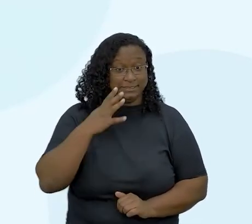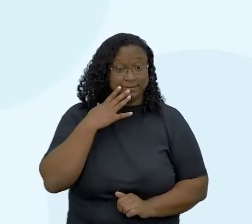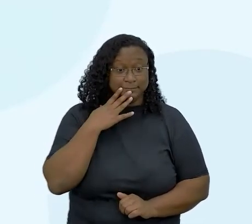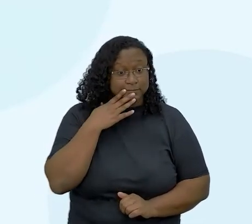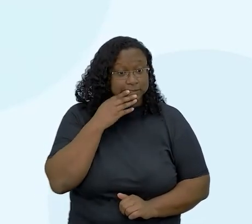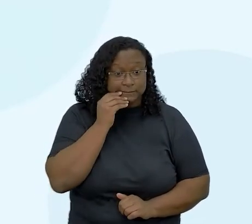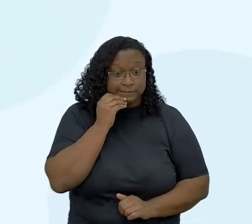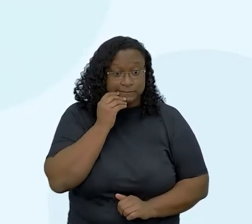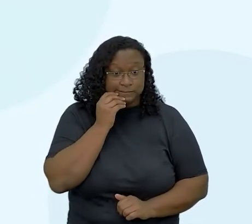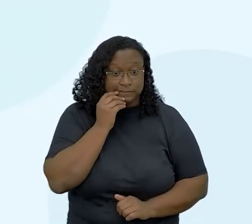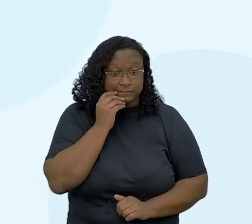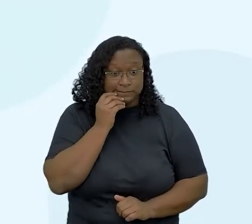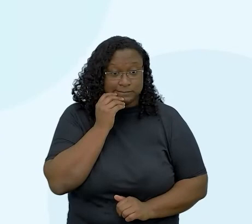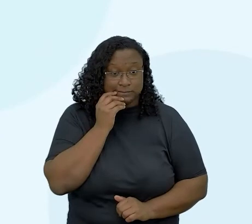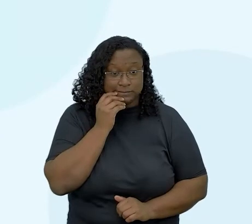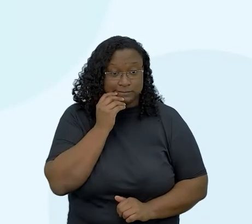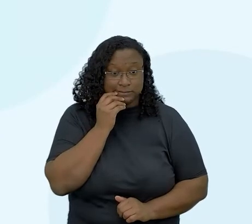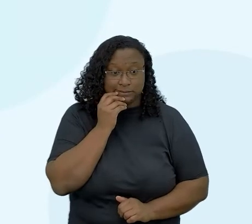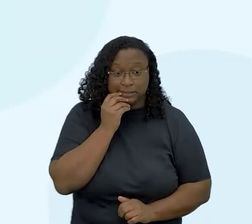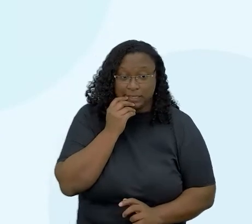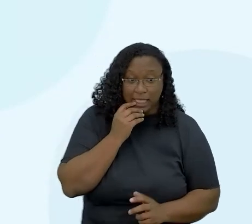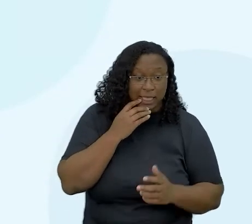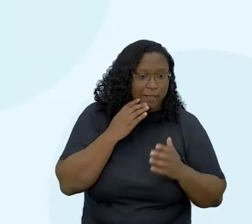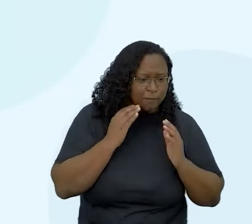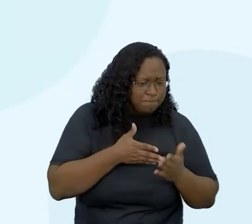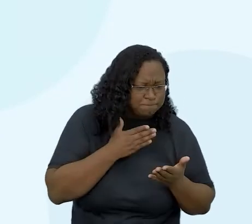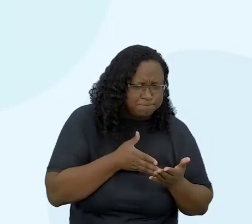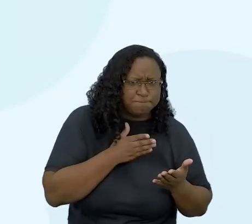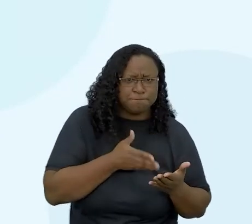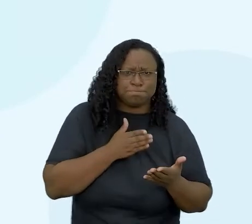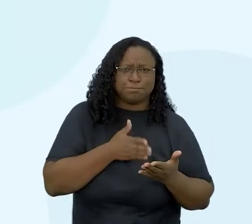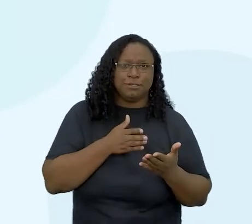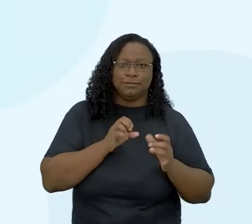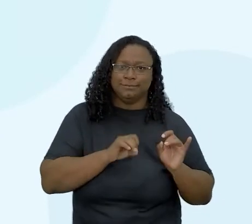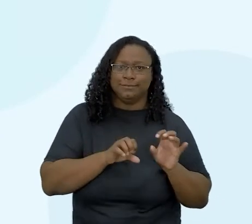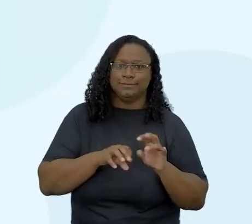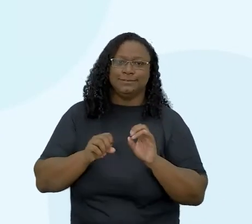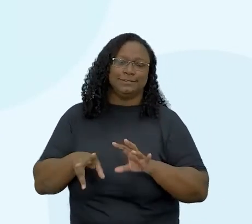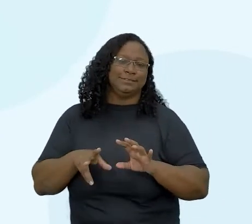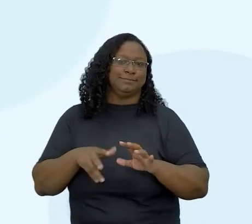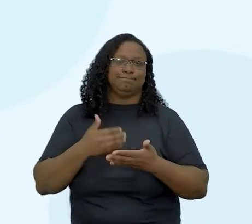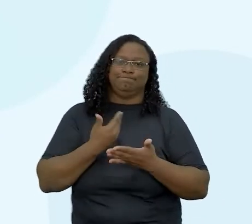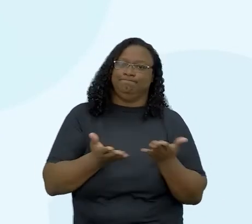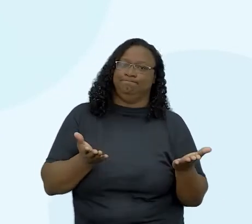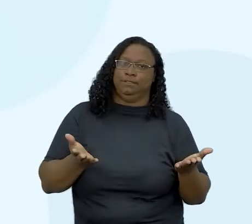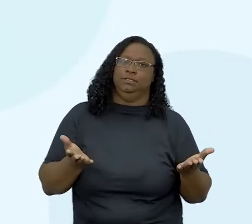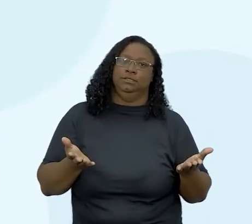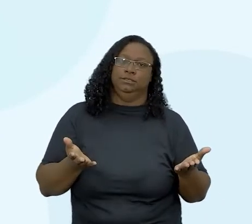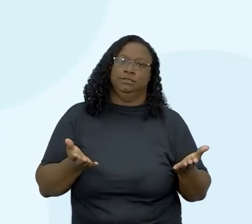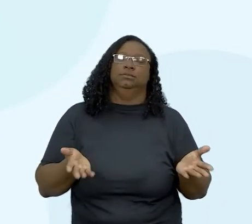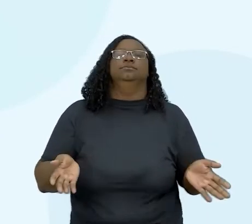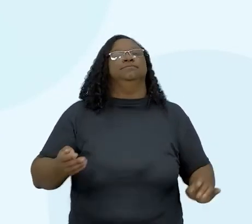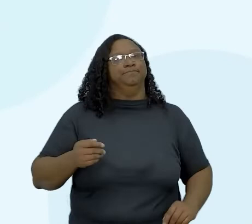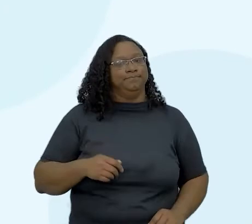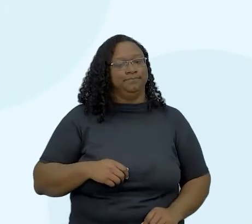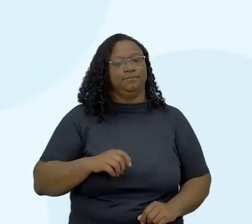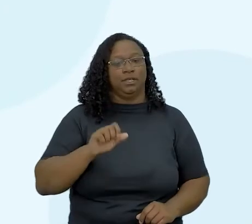Rapaz, persistência na área da educação, se não for persistente, dançou. É o amarelo. Muito bom, legal.